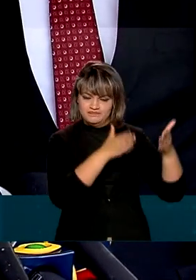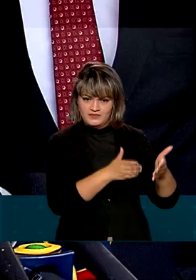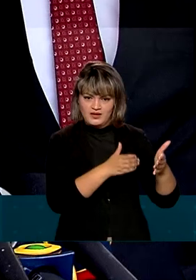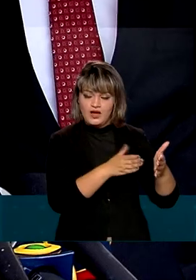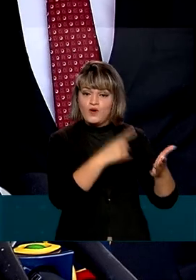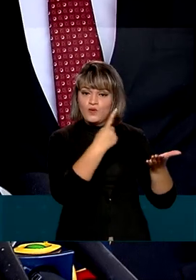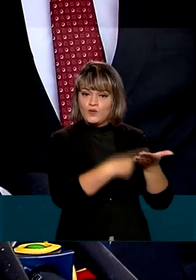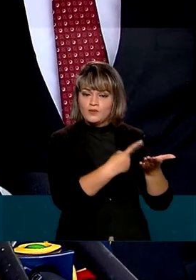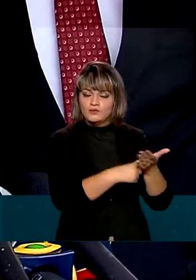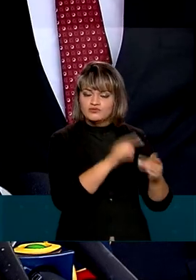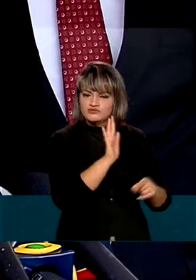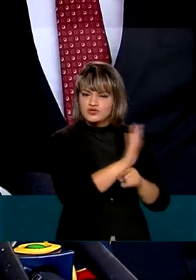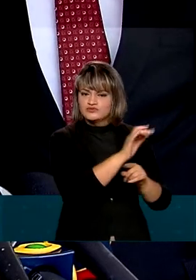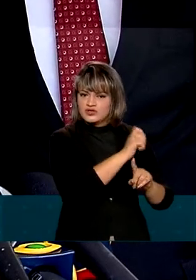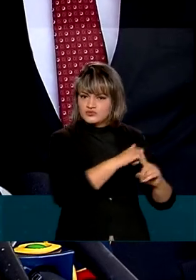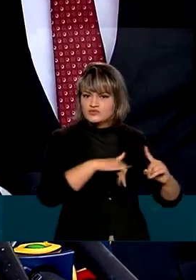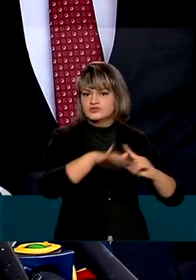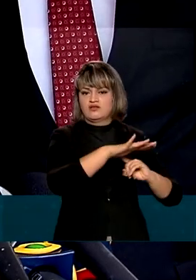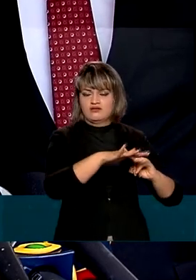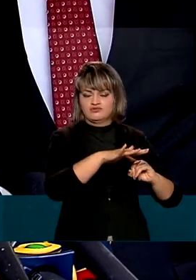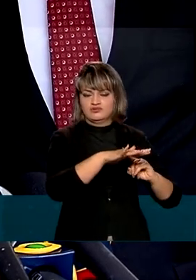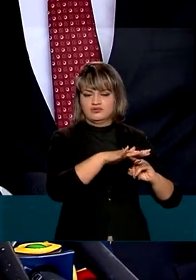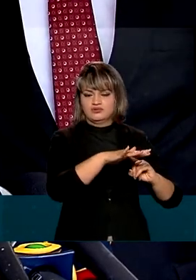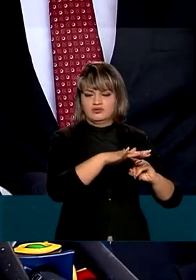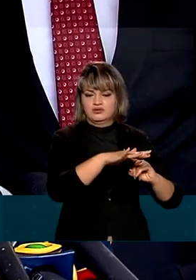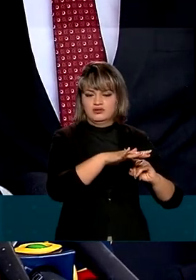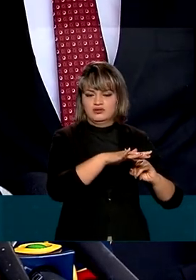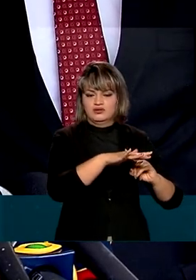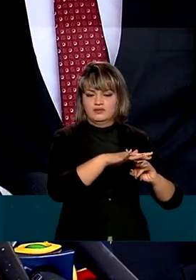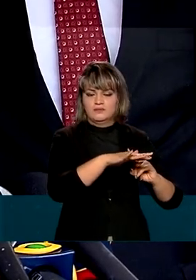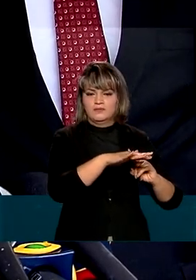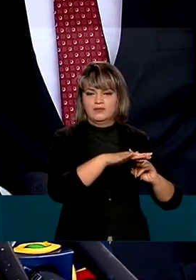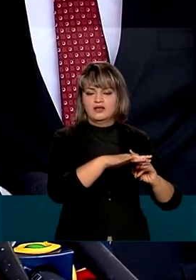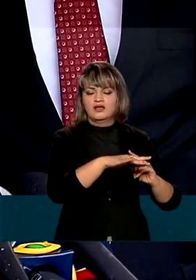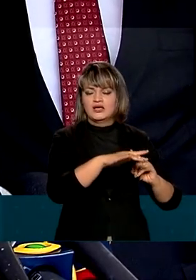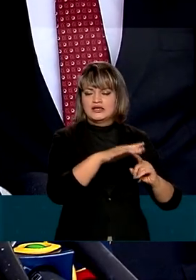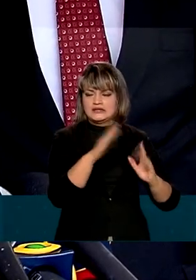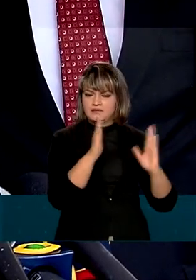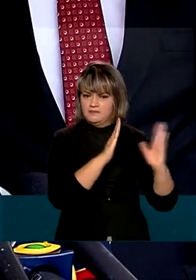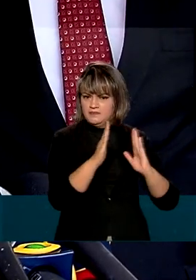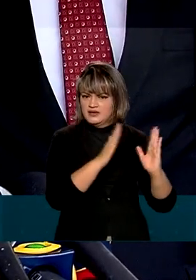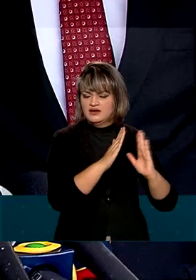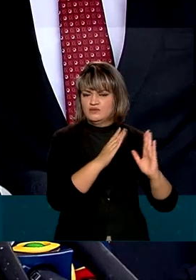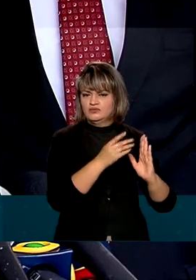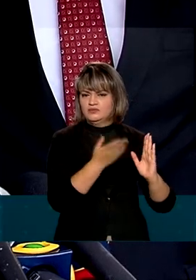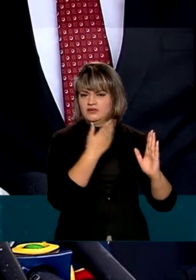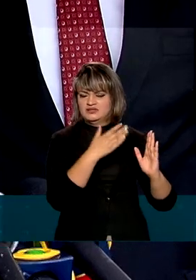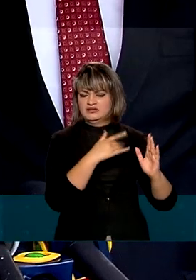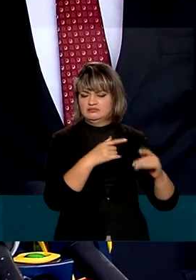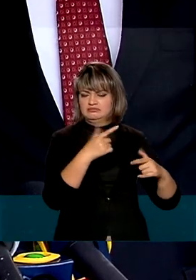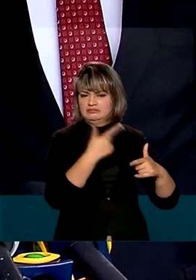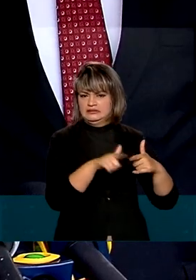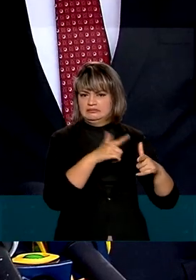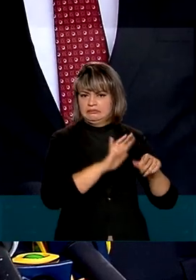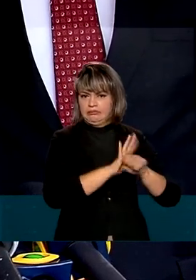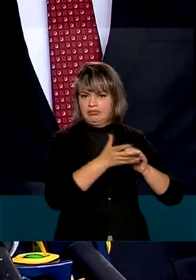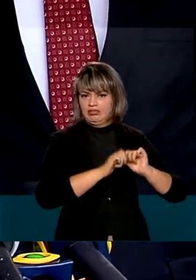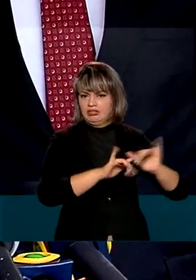o compromisso social, a responsabilidade social. Durante esse tempo passado foi a guerra da pandemia.